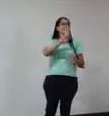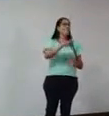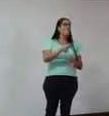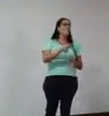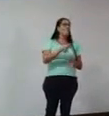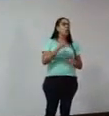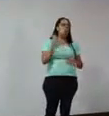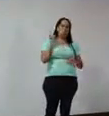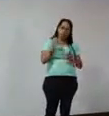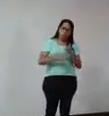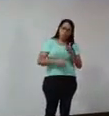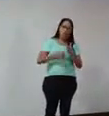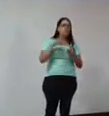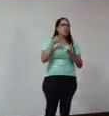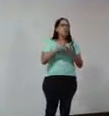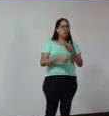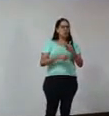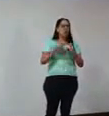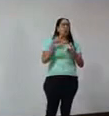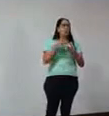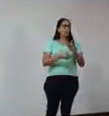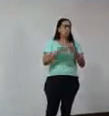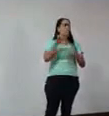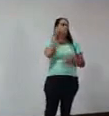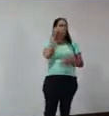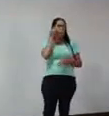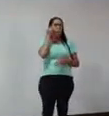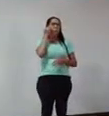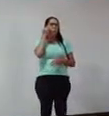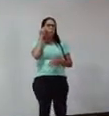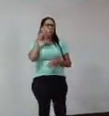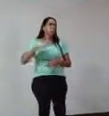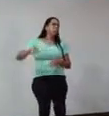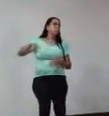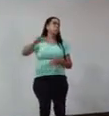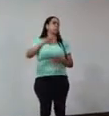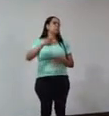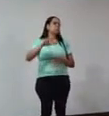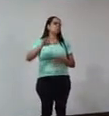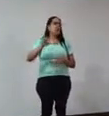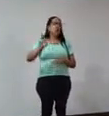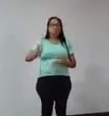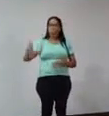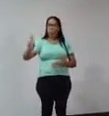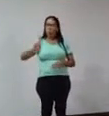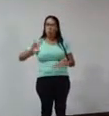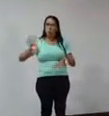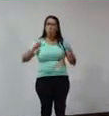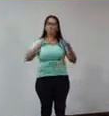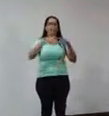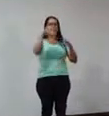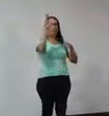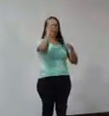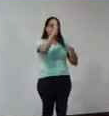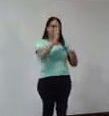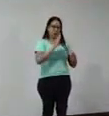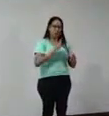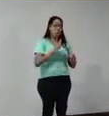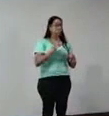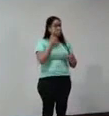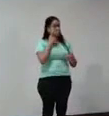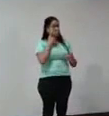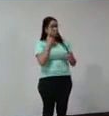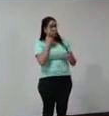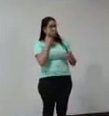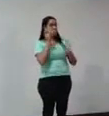vou insistir agora, talvez por meio da rede, usando uma rede nacional de neurociência